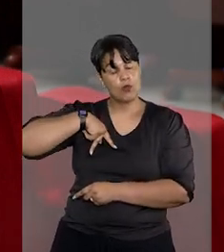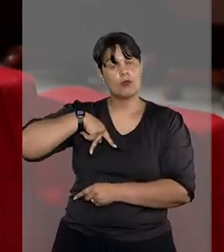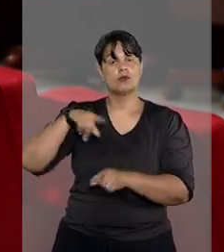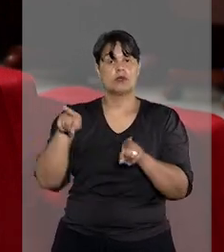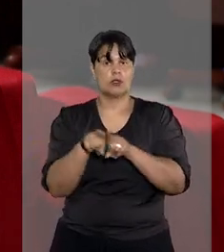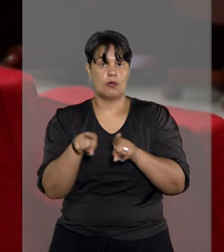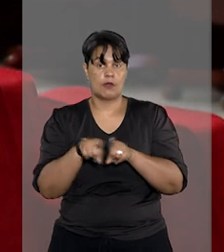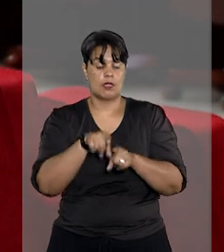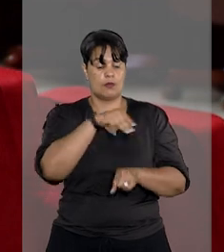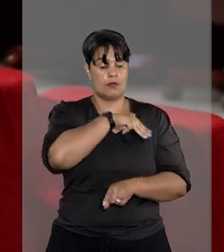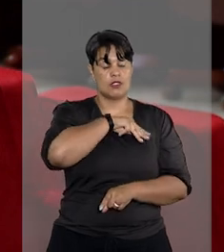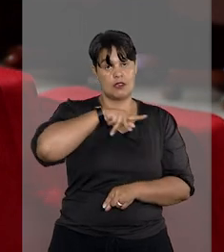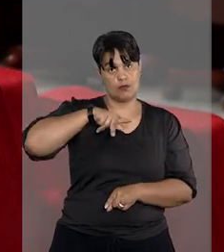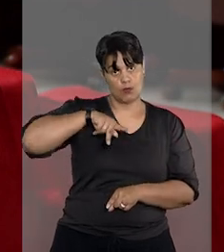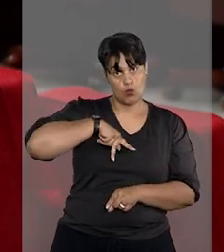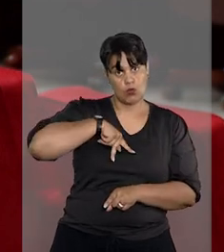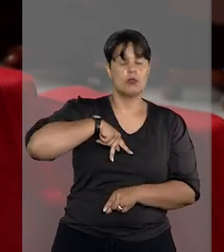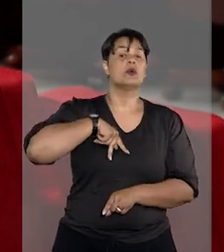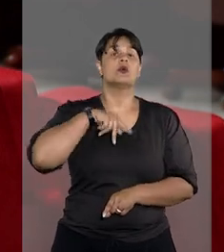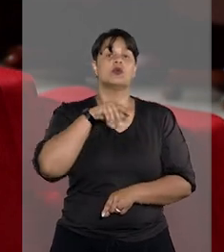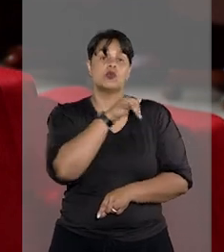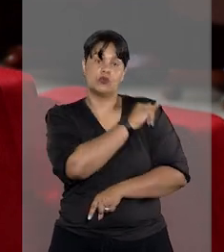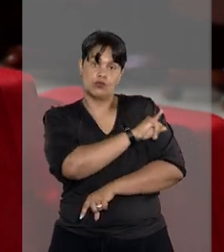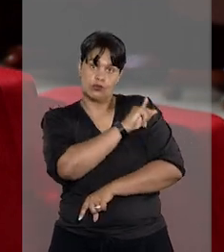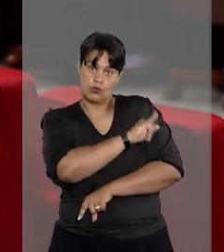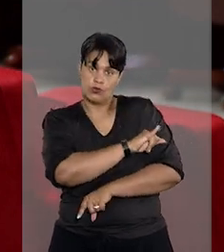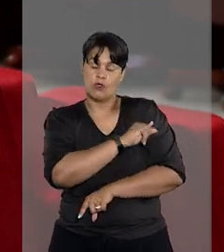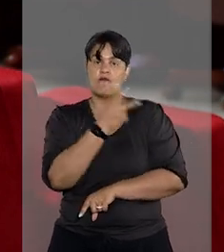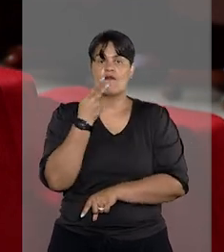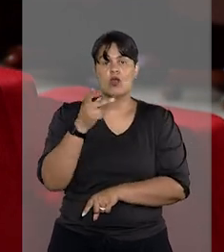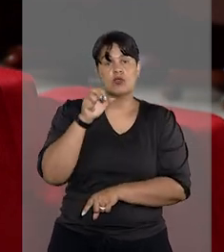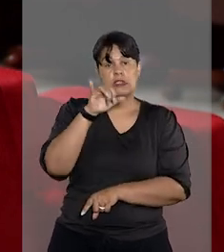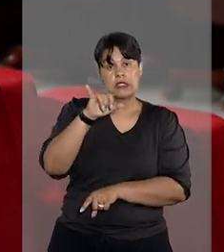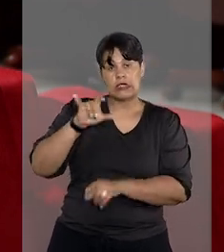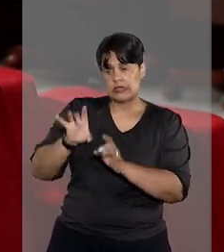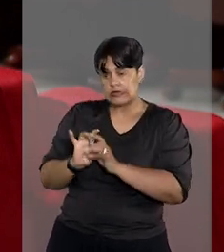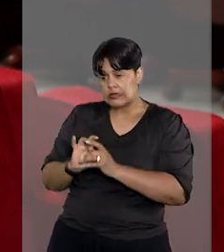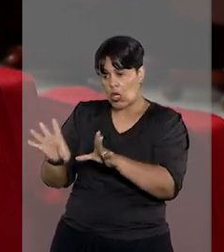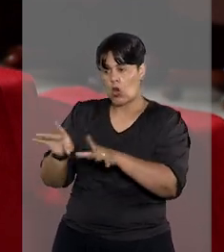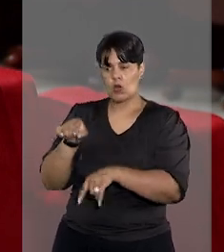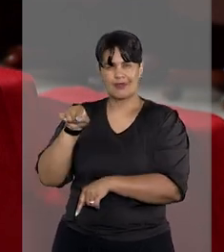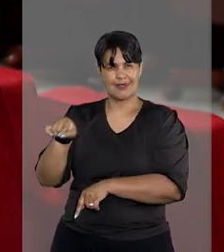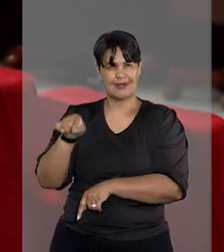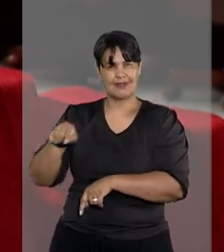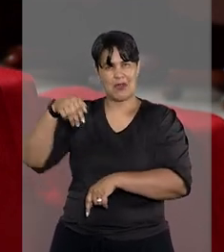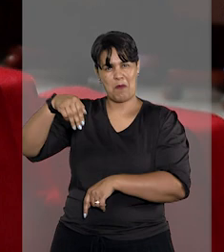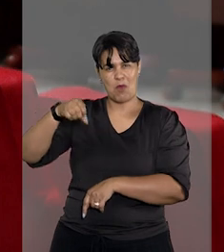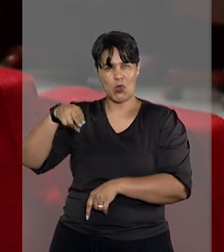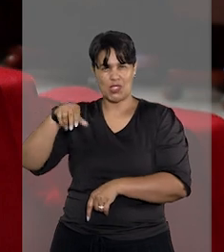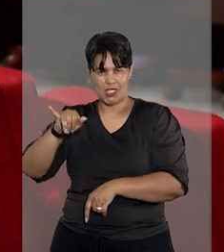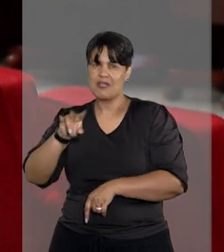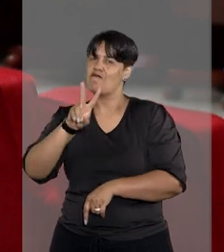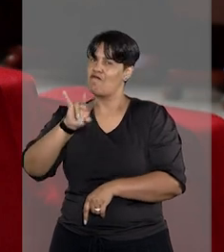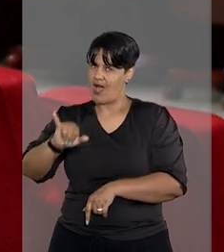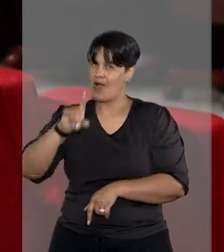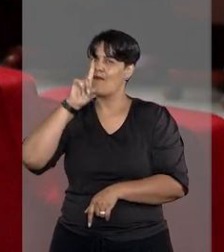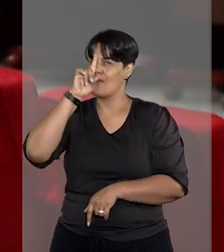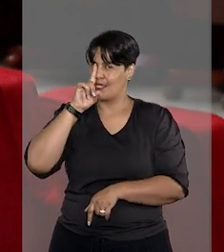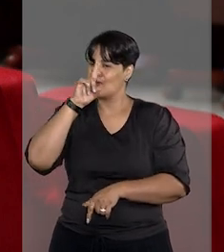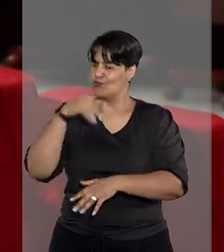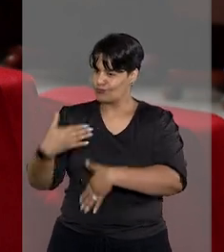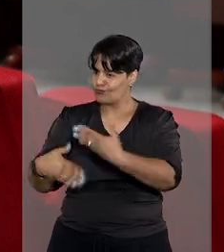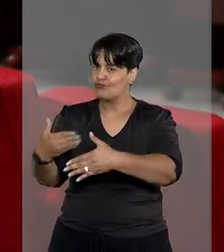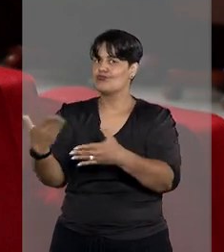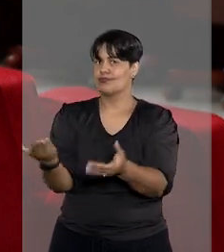e o Ministério Público do Rio de Janeiro argumentaram que a soltura da mãe de Henri Borel poderia colocar em risco o andamento do